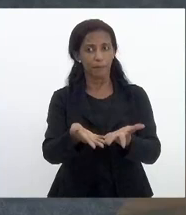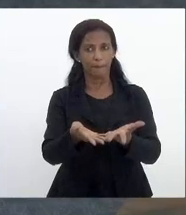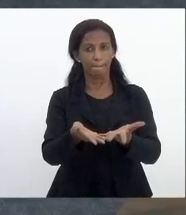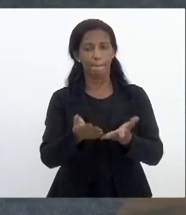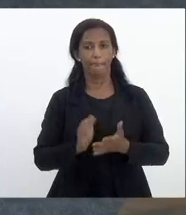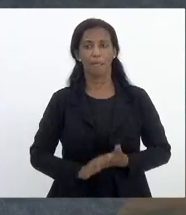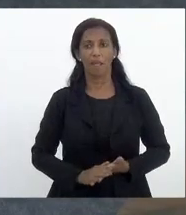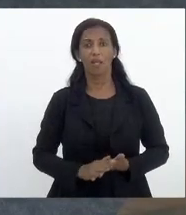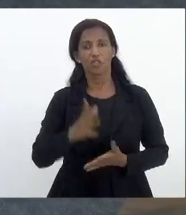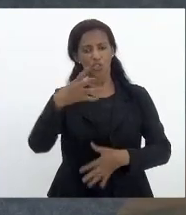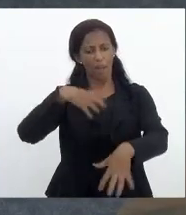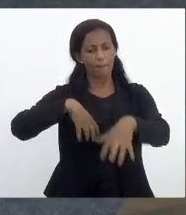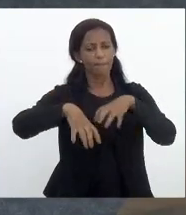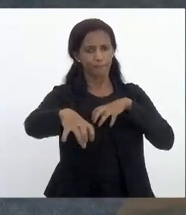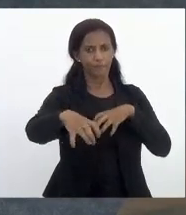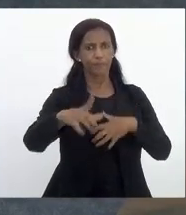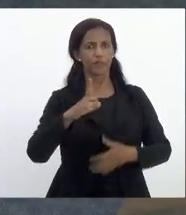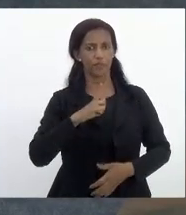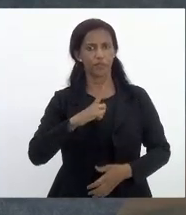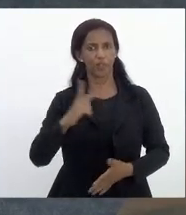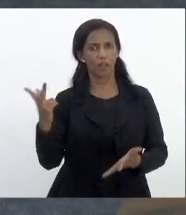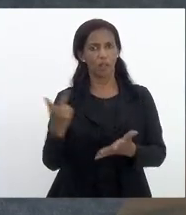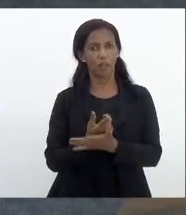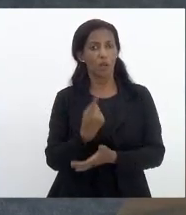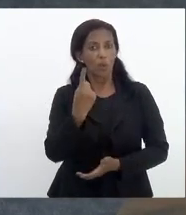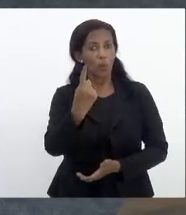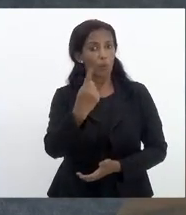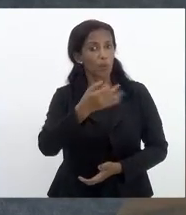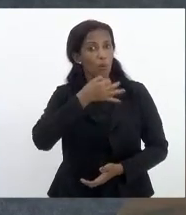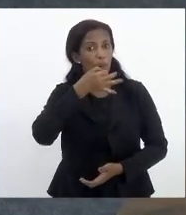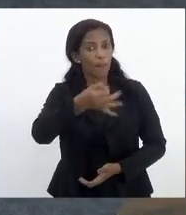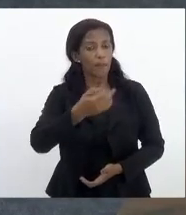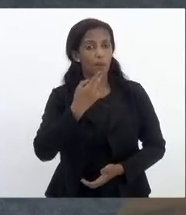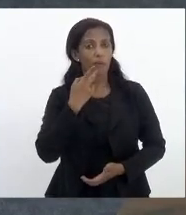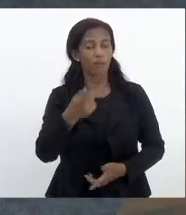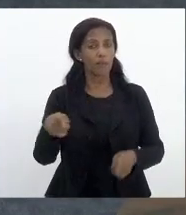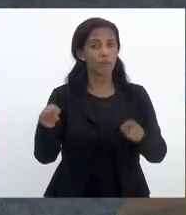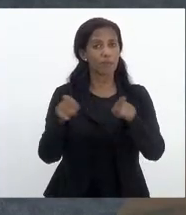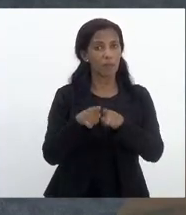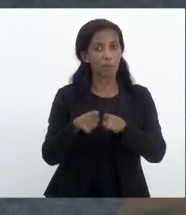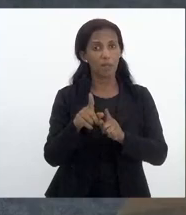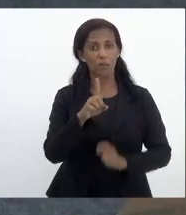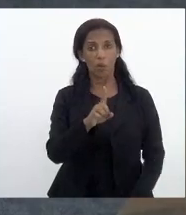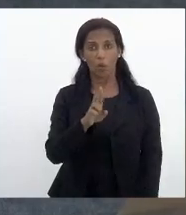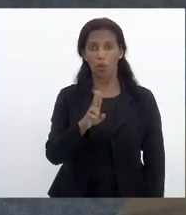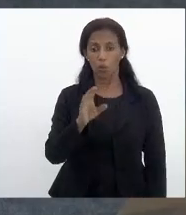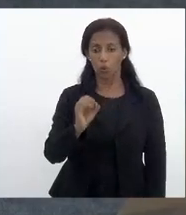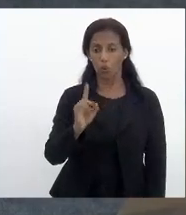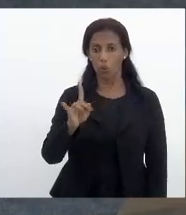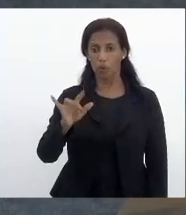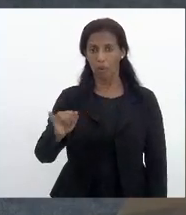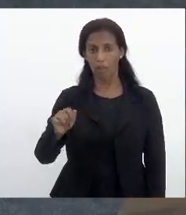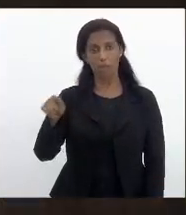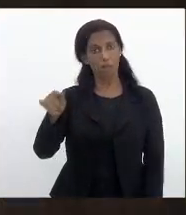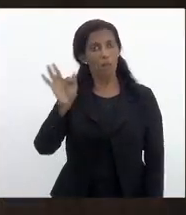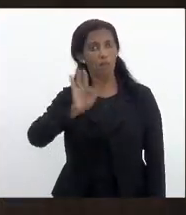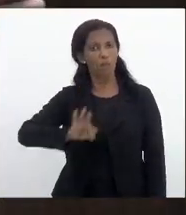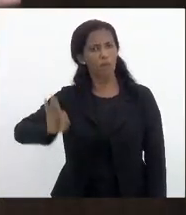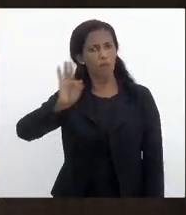-presidiu virtualmente uma das questões que eu levantei foi também sobre os duodécimos das universidades e é uma